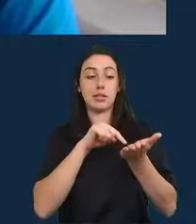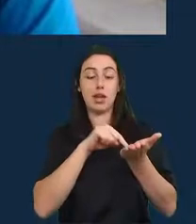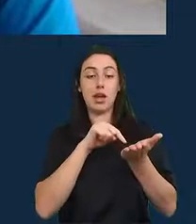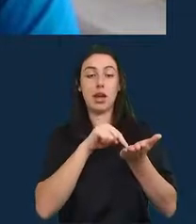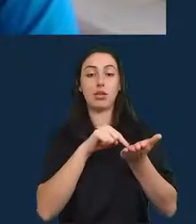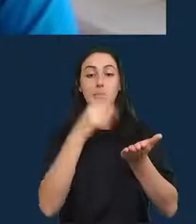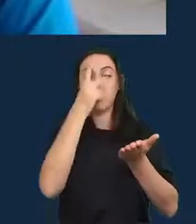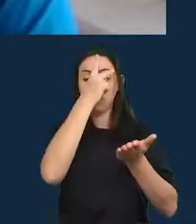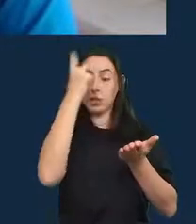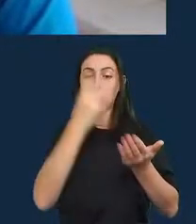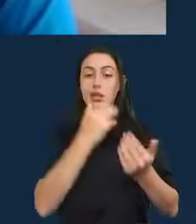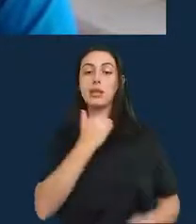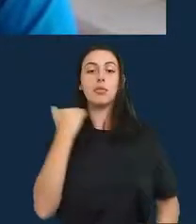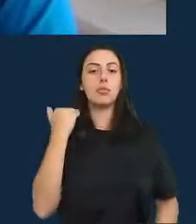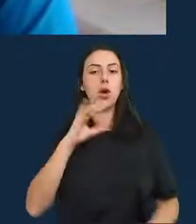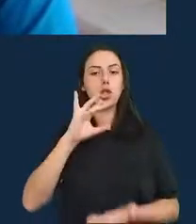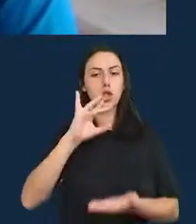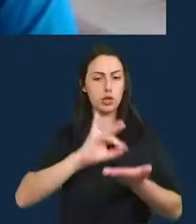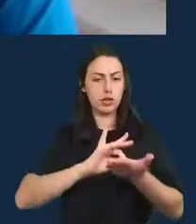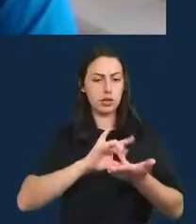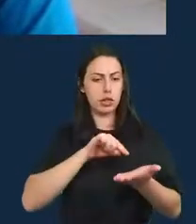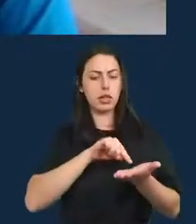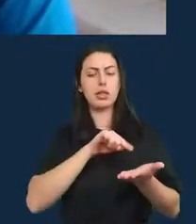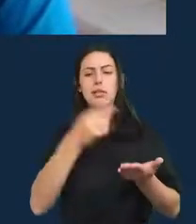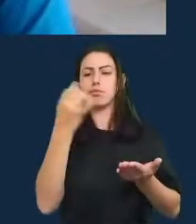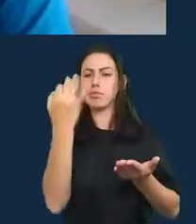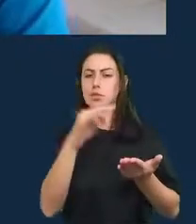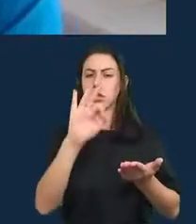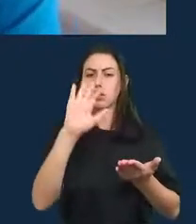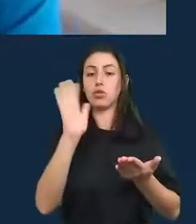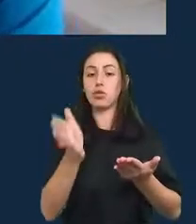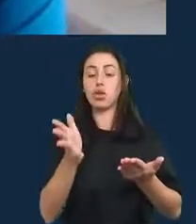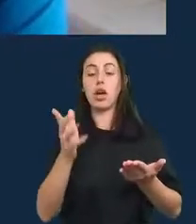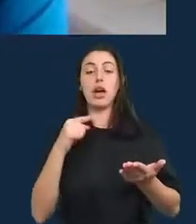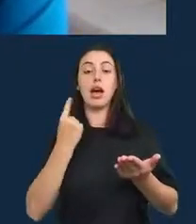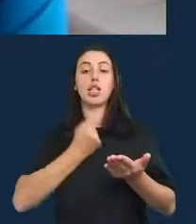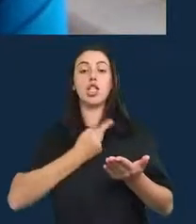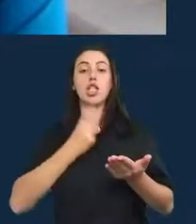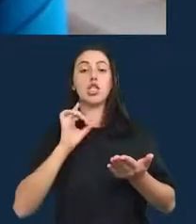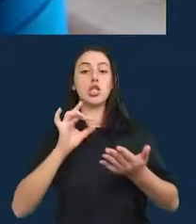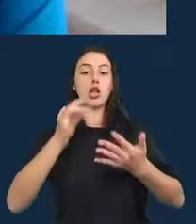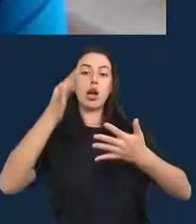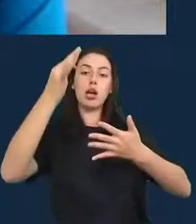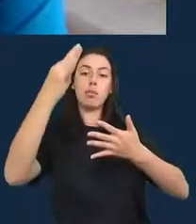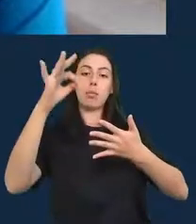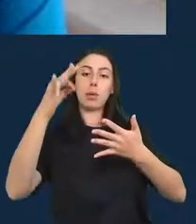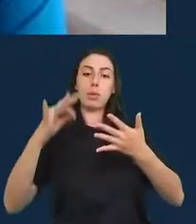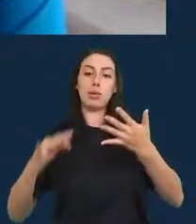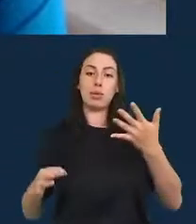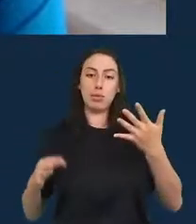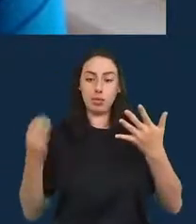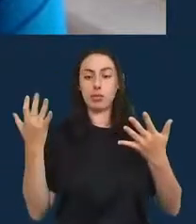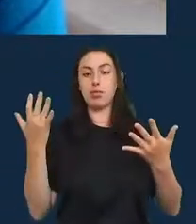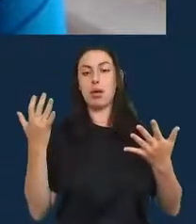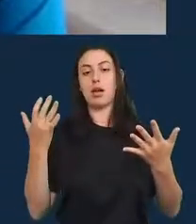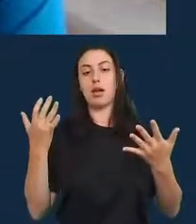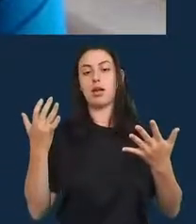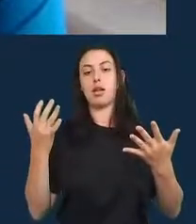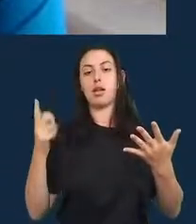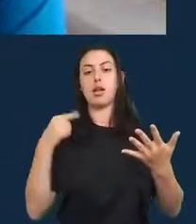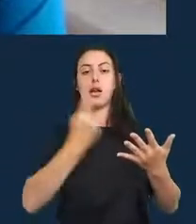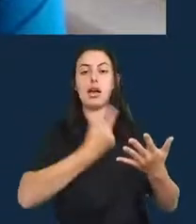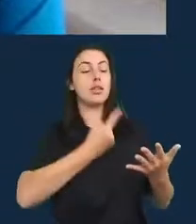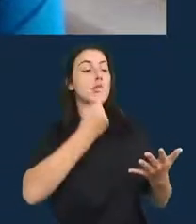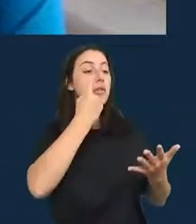a gente tenta, mesmo assim, verificar sempre, então a gente não pega os dados totais de mortalidade